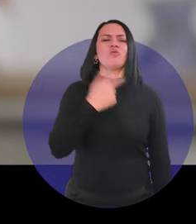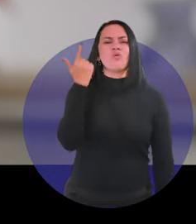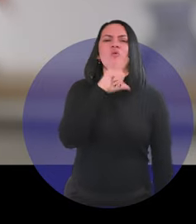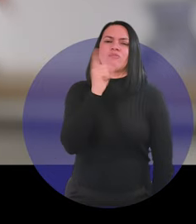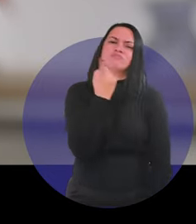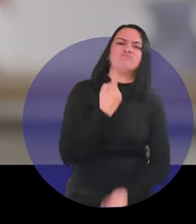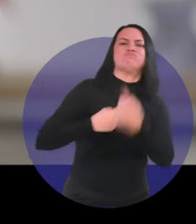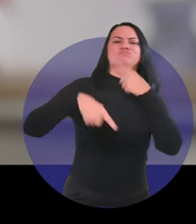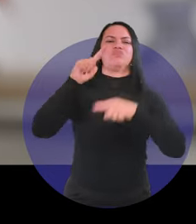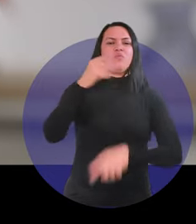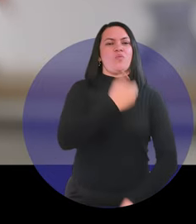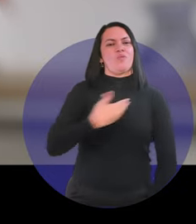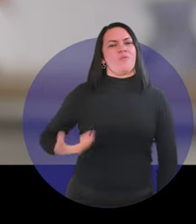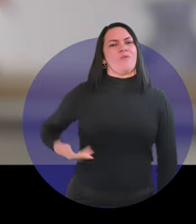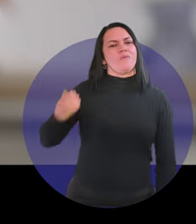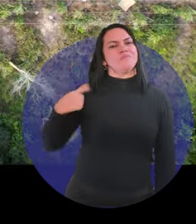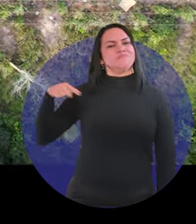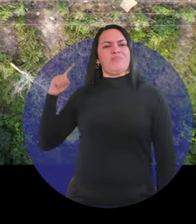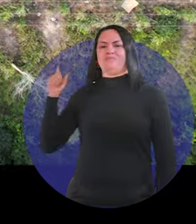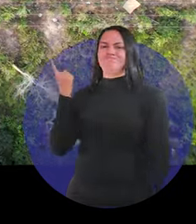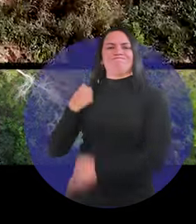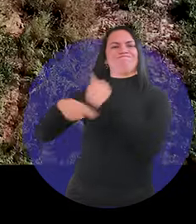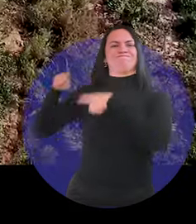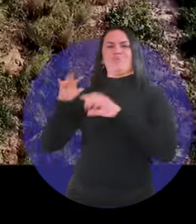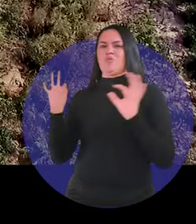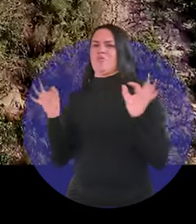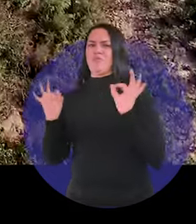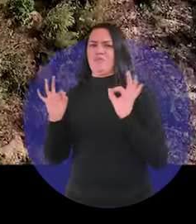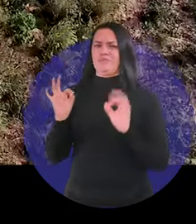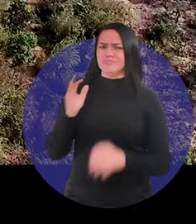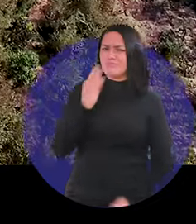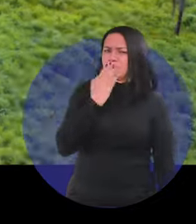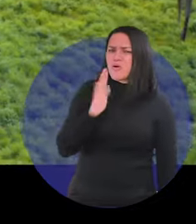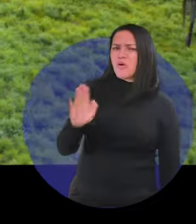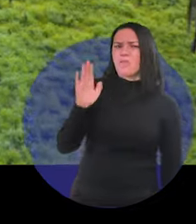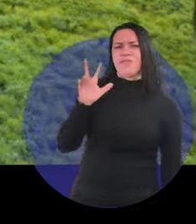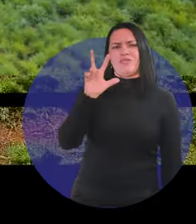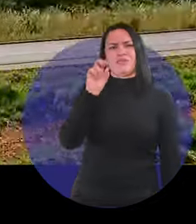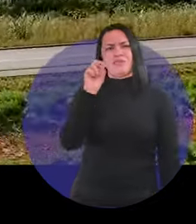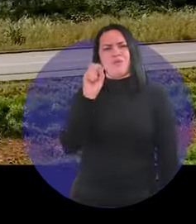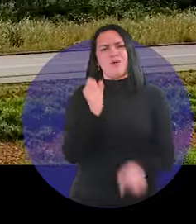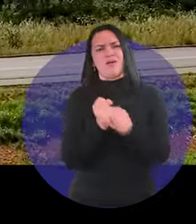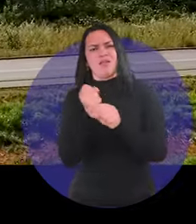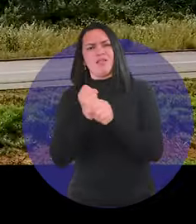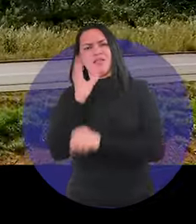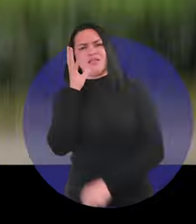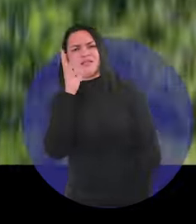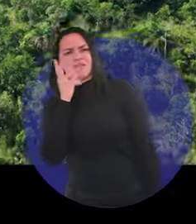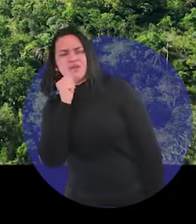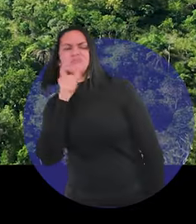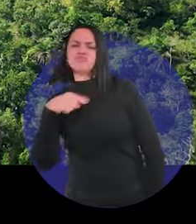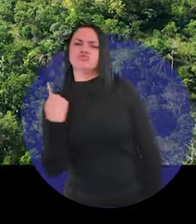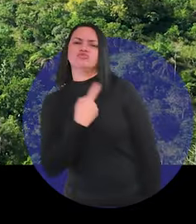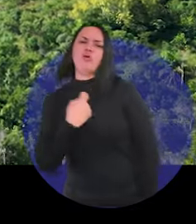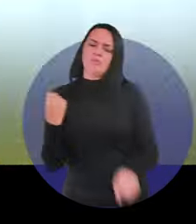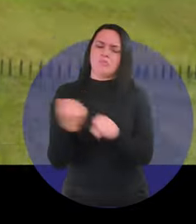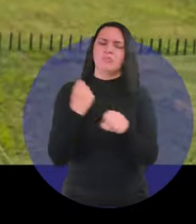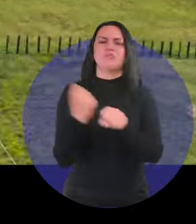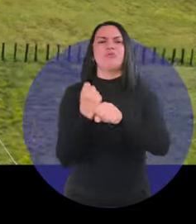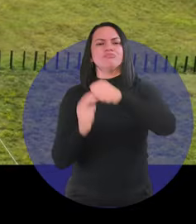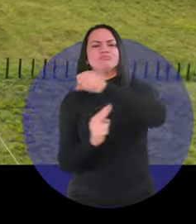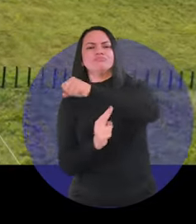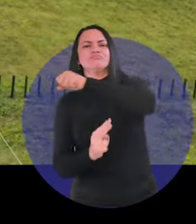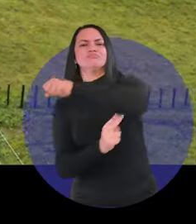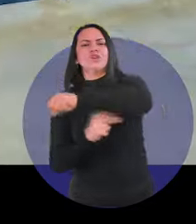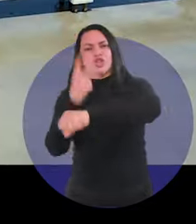nós chegamos onde ninguém chegava. Tiramos do papel promessas de 50 anos atrás. Obras históricas